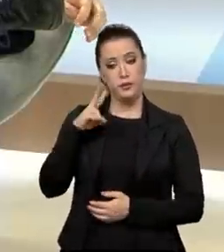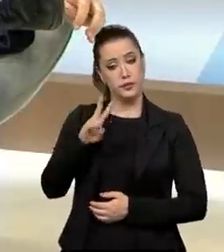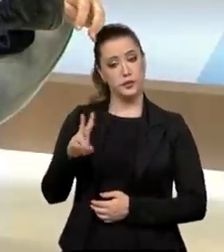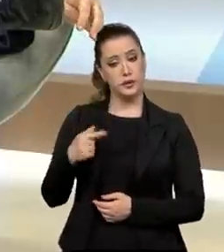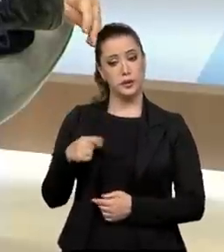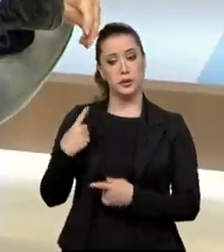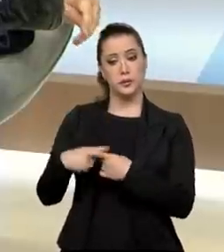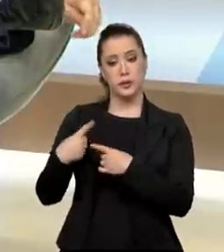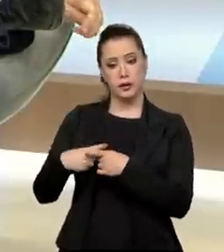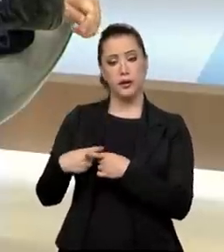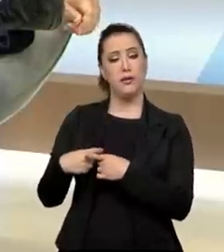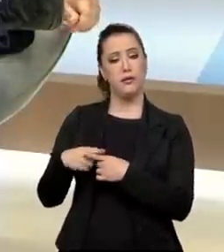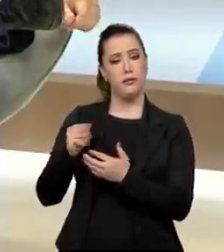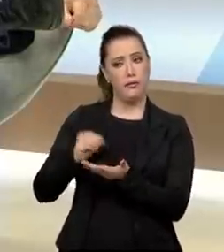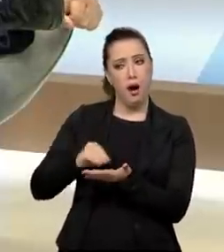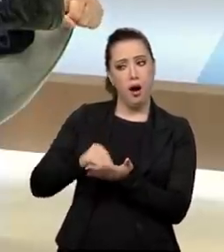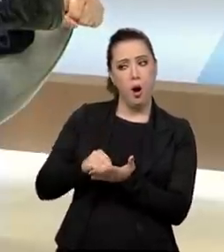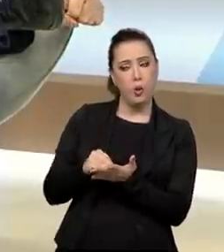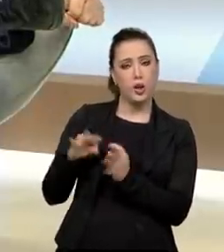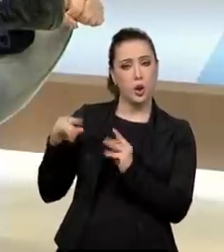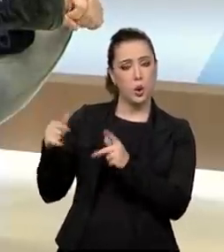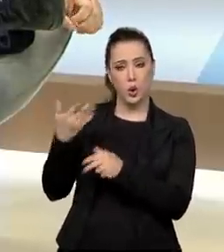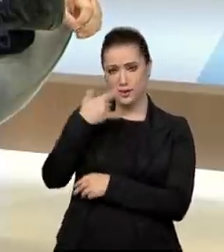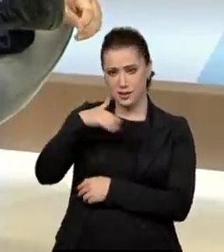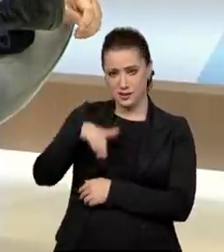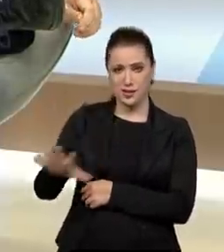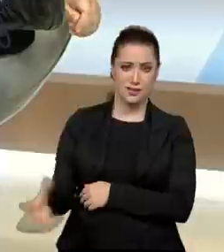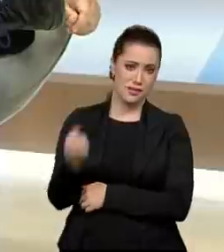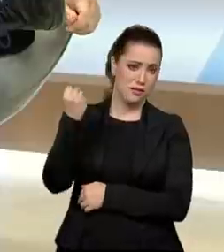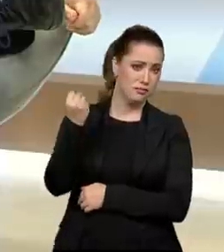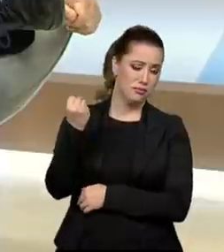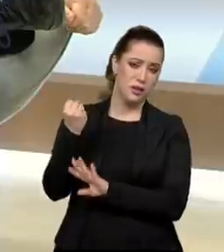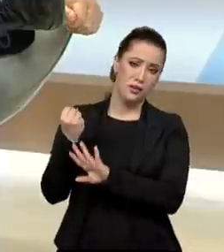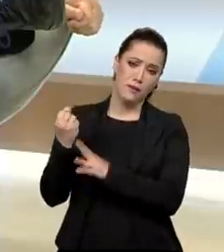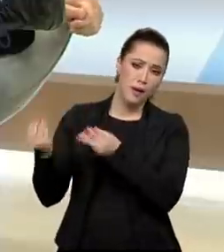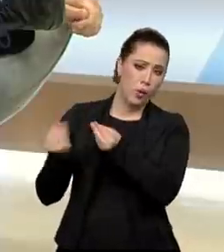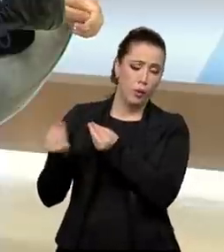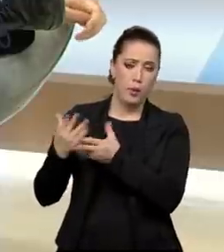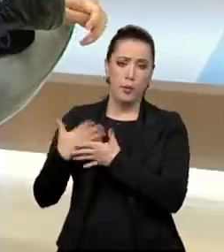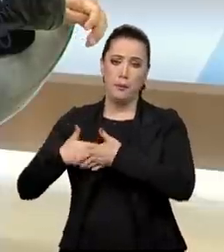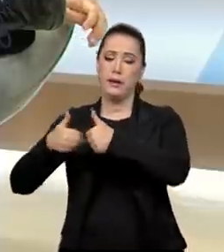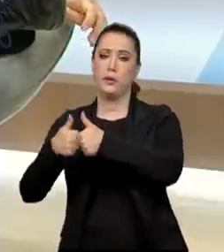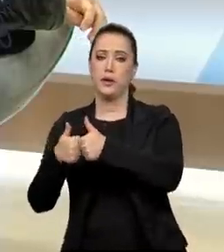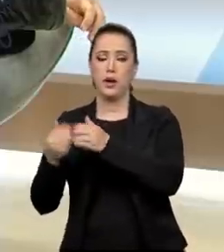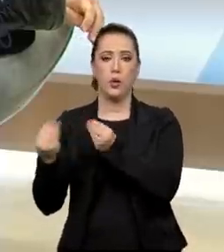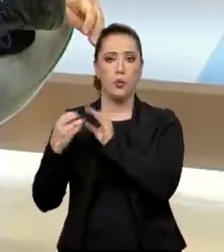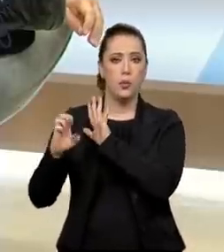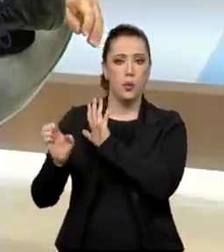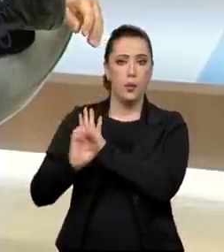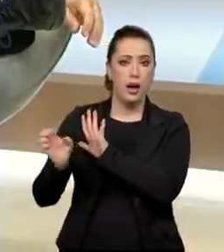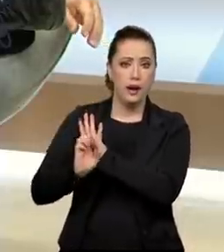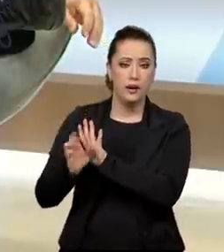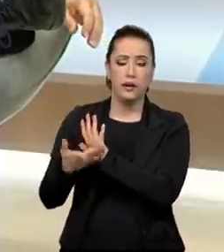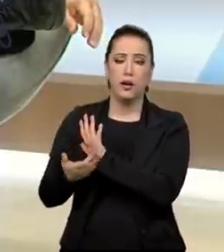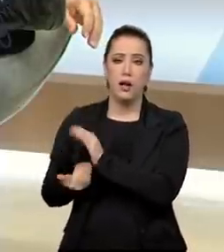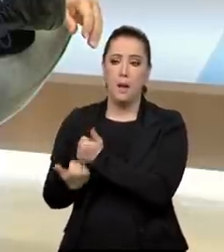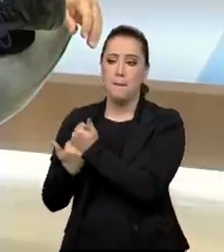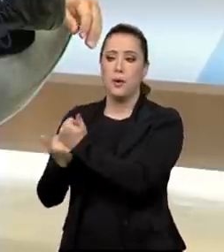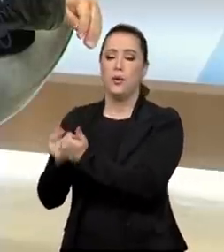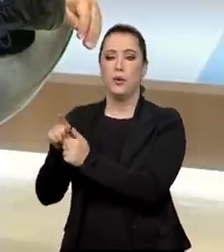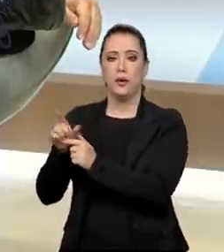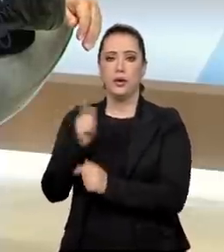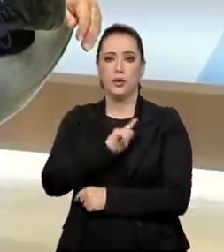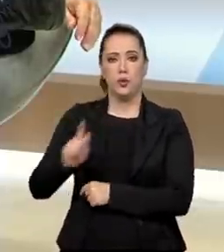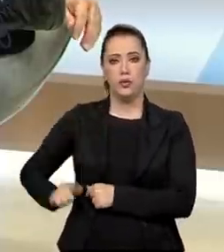dizer que ainda faltam alguns passos. Como é que a gente poderia melhorar e que, de forma efetiva, o ECA faz com que governantes